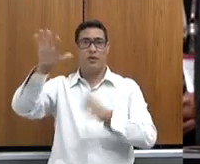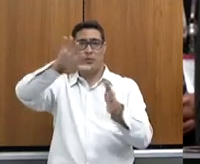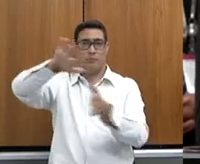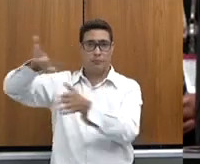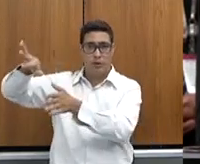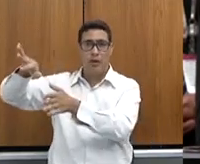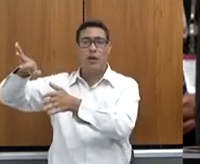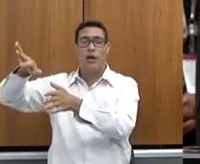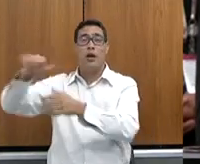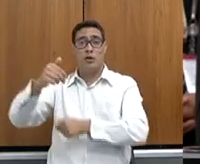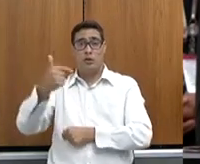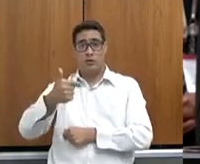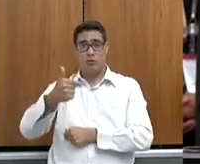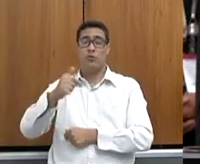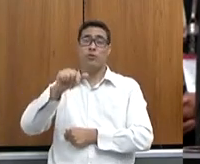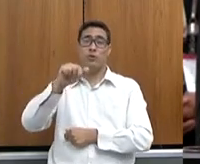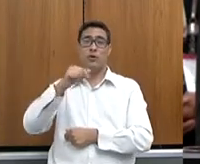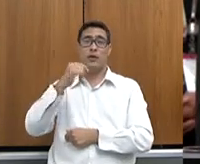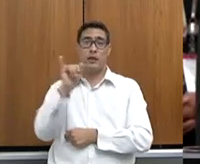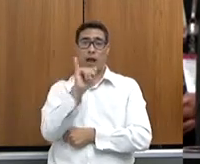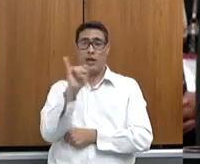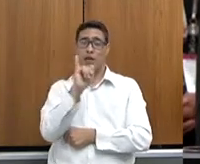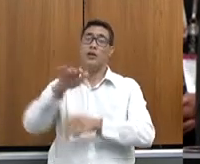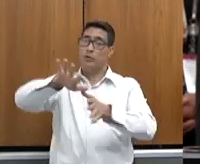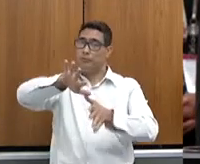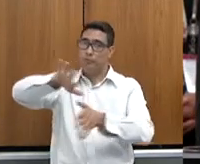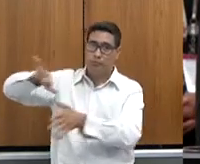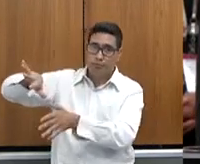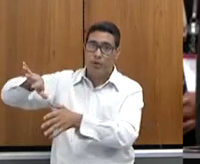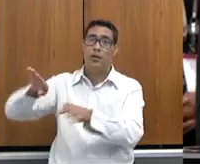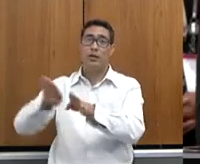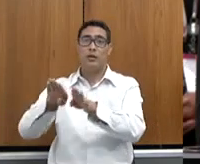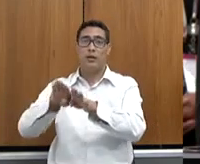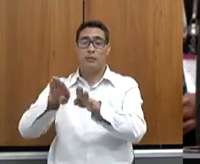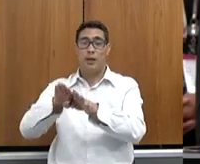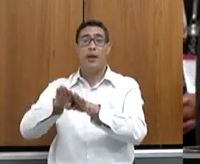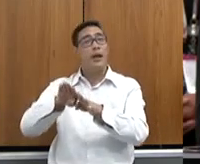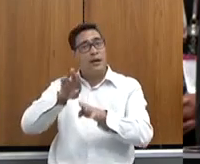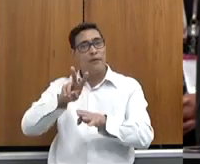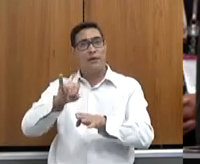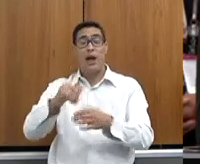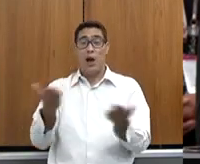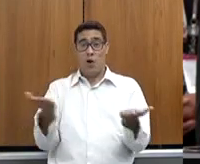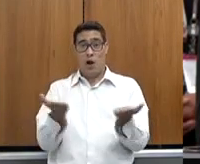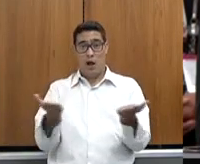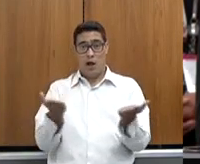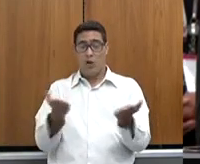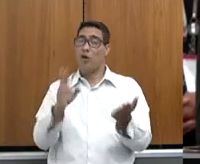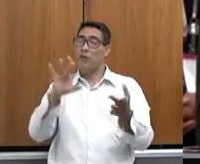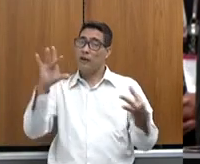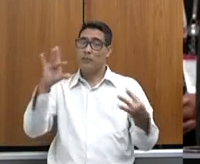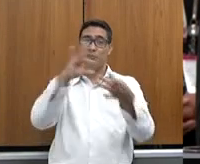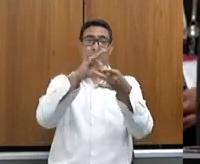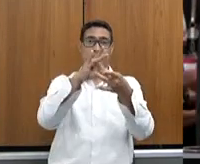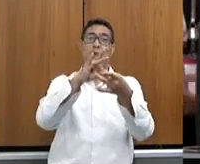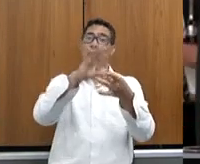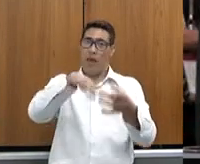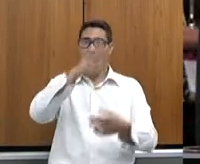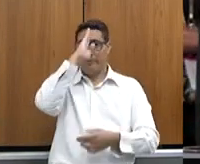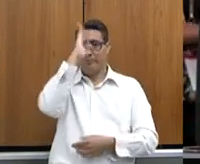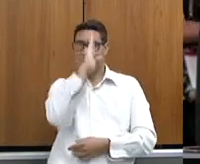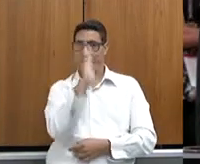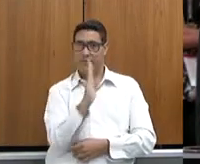italianos da 2ª edição, pelos parceiros de todo dia, nossos brasileiros e mineiros, aqui na nossa 3ª edição.